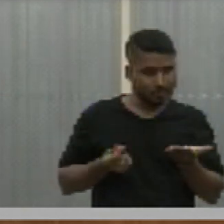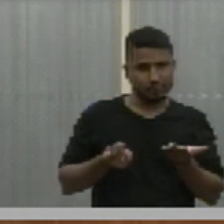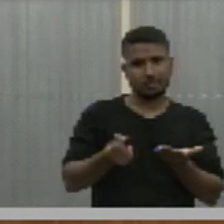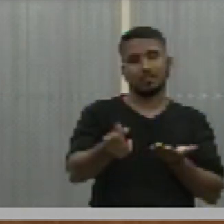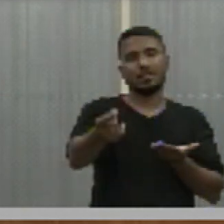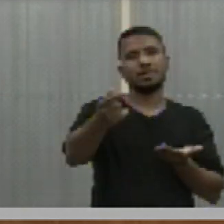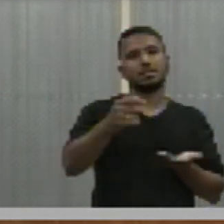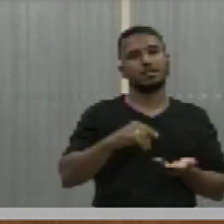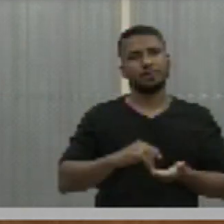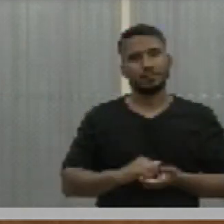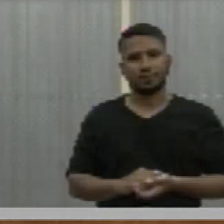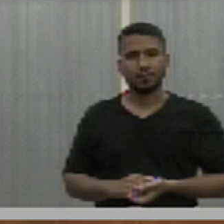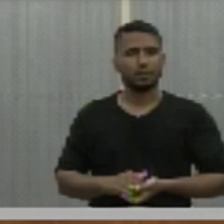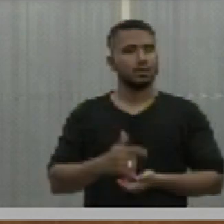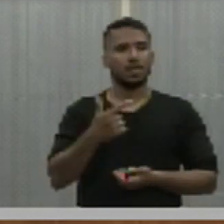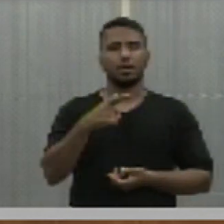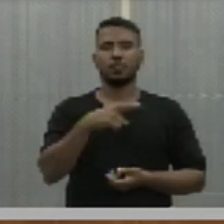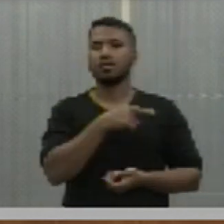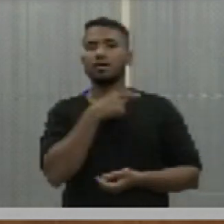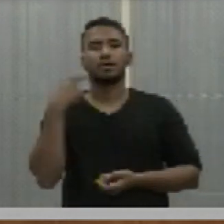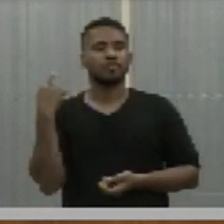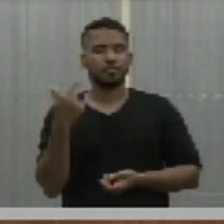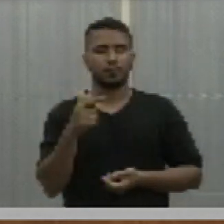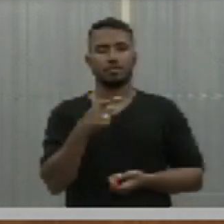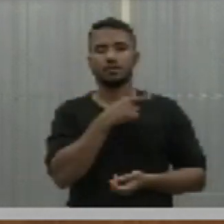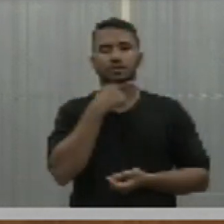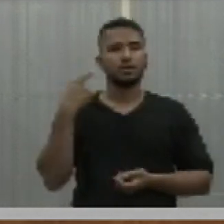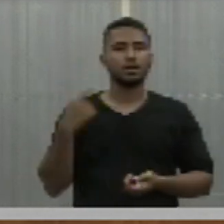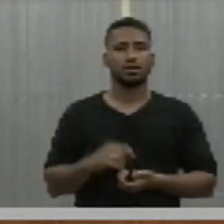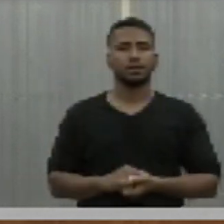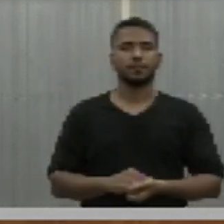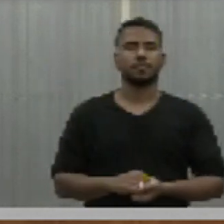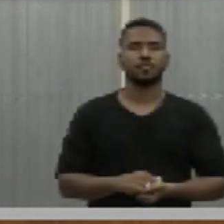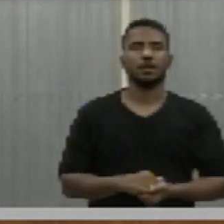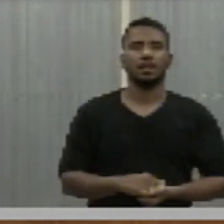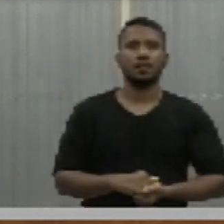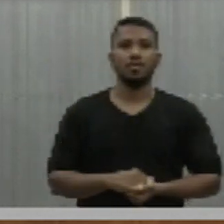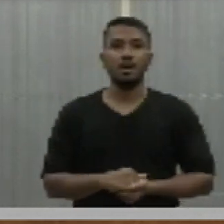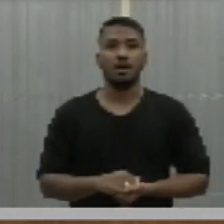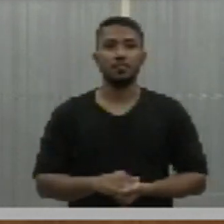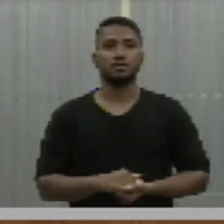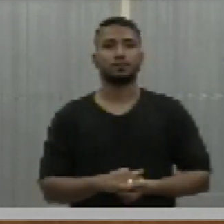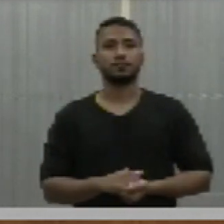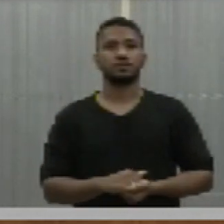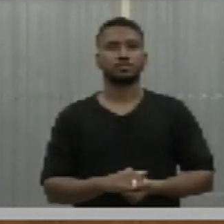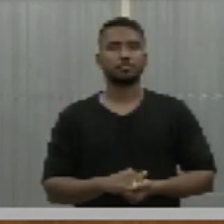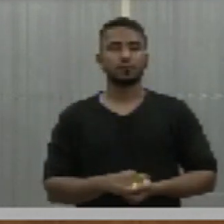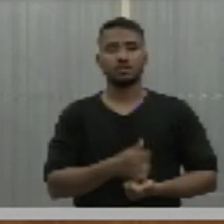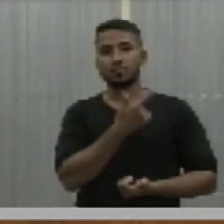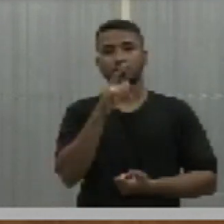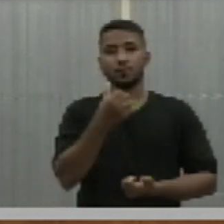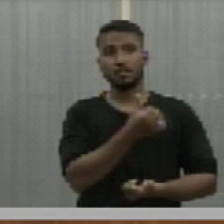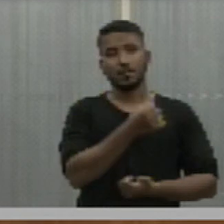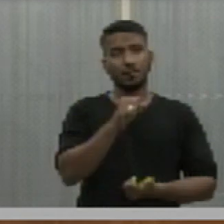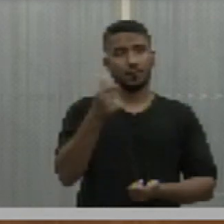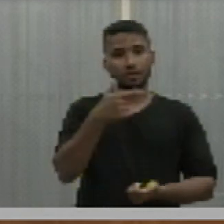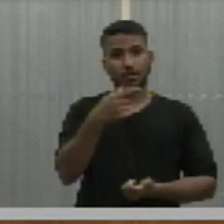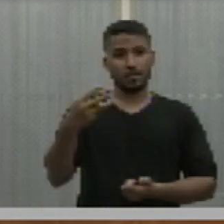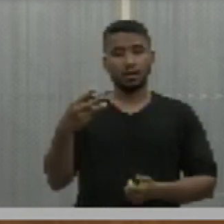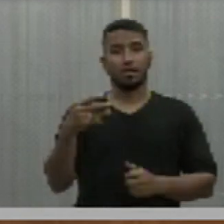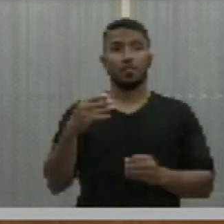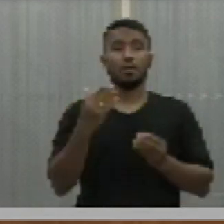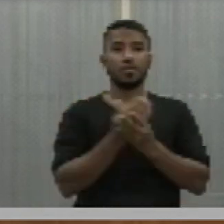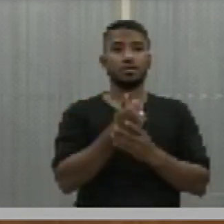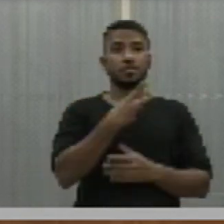incurável, de qualquer natureza da rivalidade, portanto, indeterminado. De nº 68-23, processo